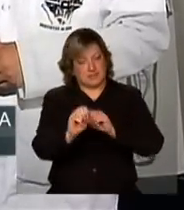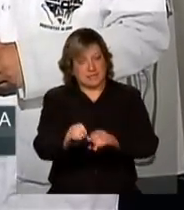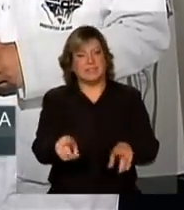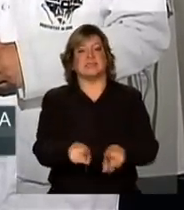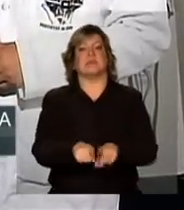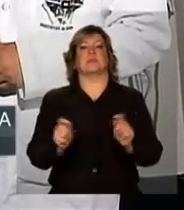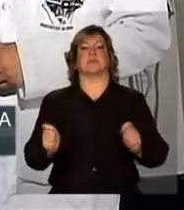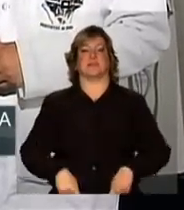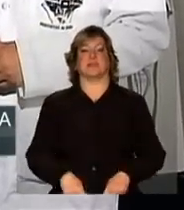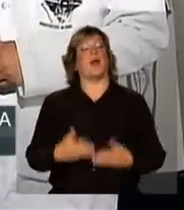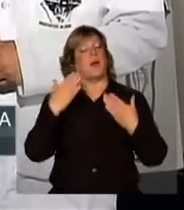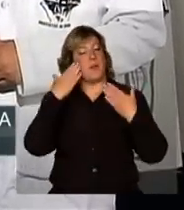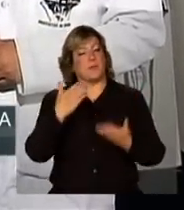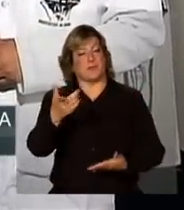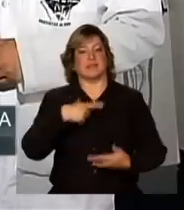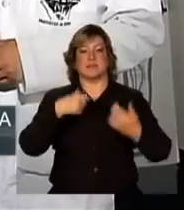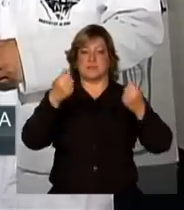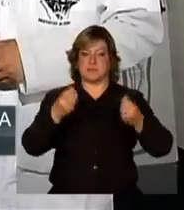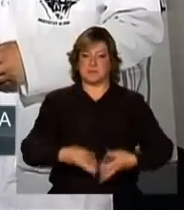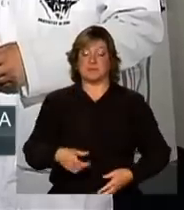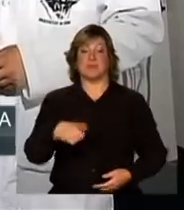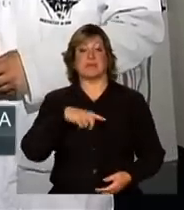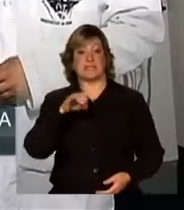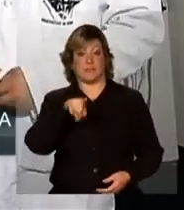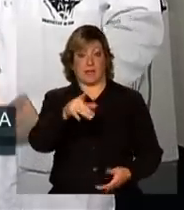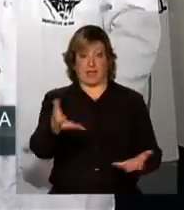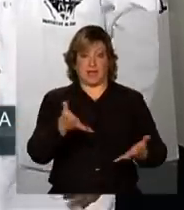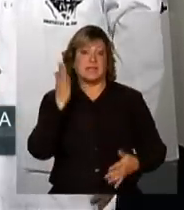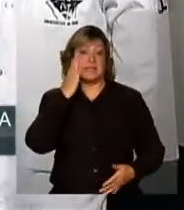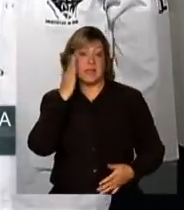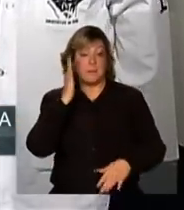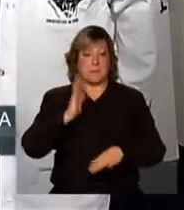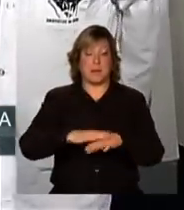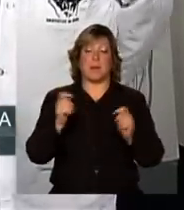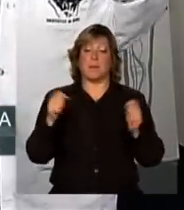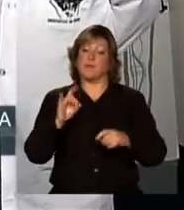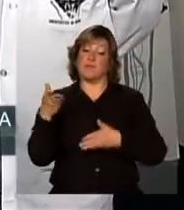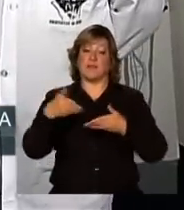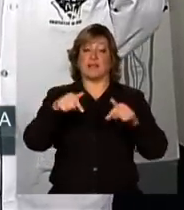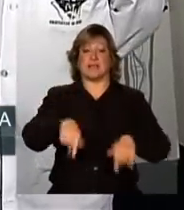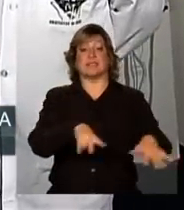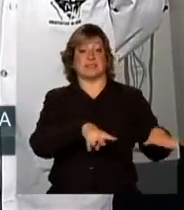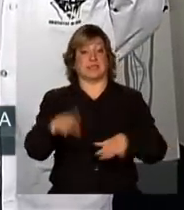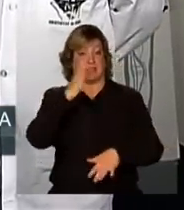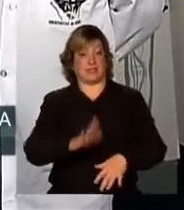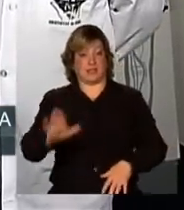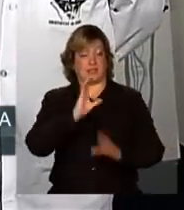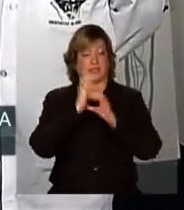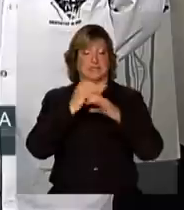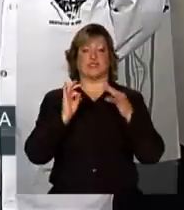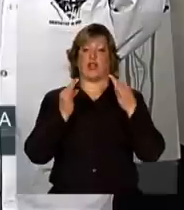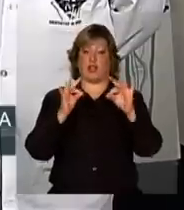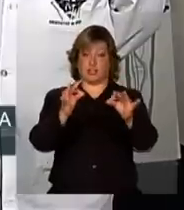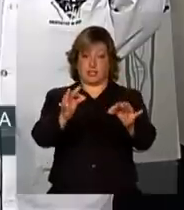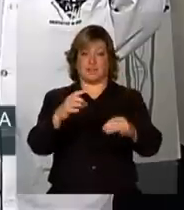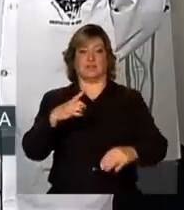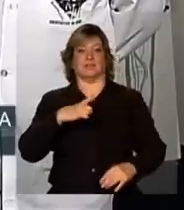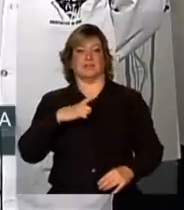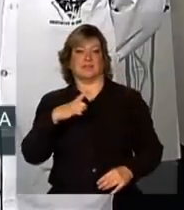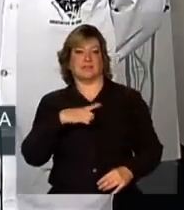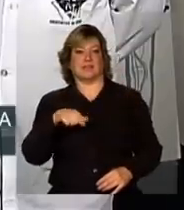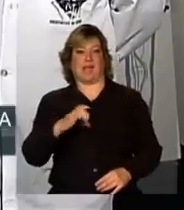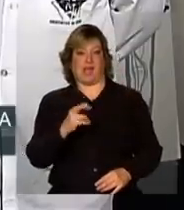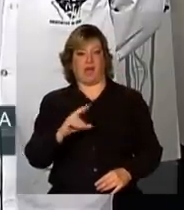ensinar. Muito obrigada pela sua participação e se você quiser saber mais, basta vir aqui na Semana Nacional de Ciência e Tecnologia.